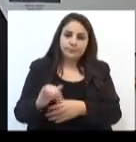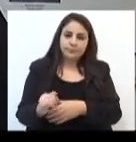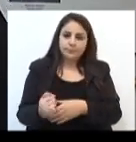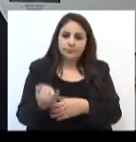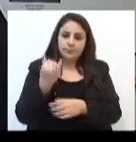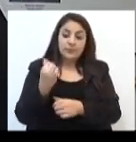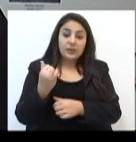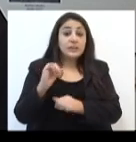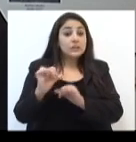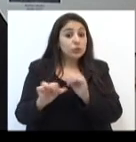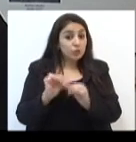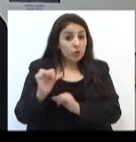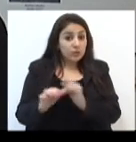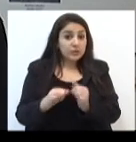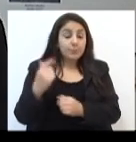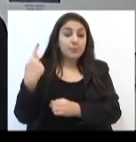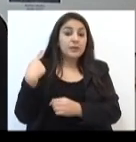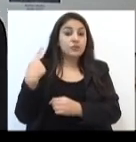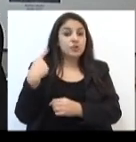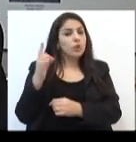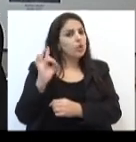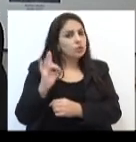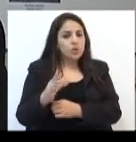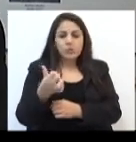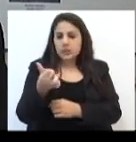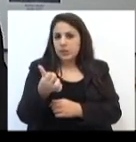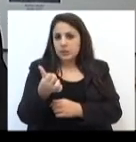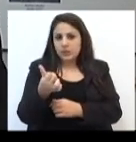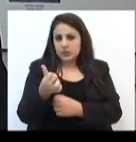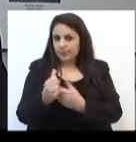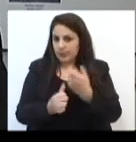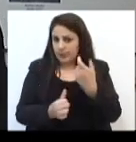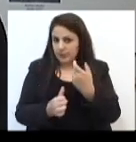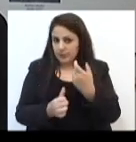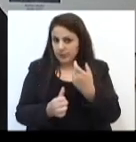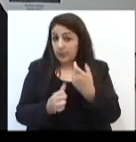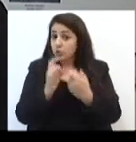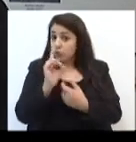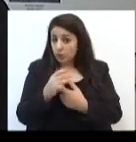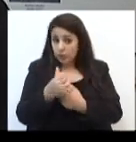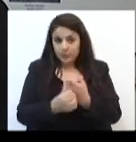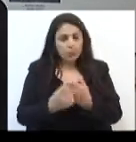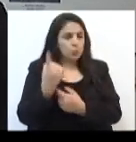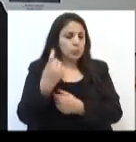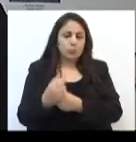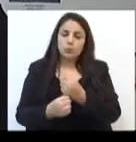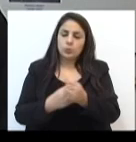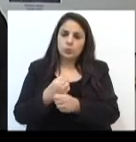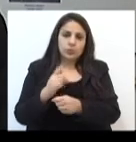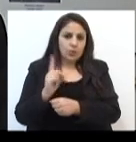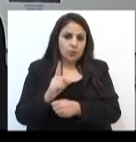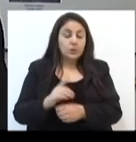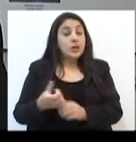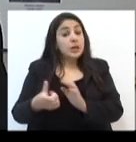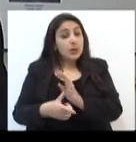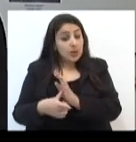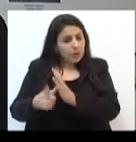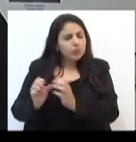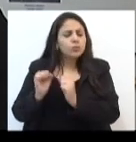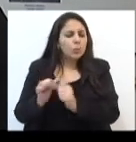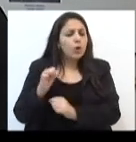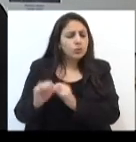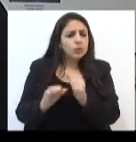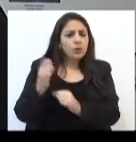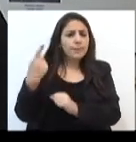possibilidade de troca de partido, mas são seis meses, não mais um ano. E antes disso, o vereador vai poder trocar